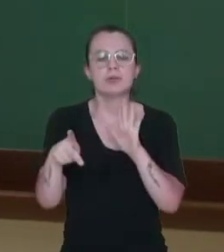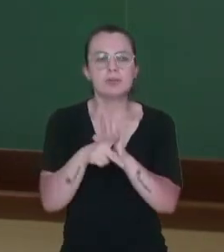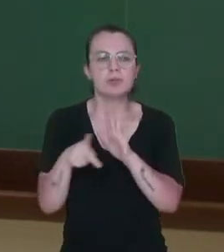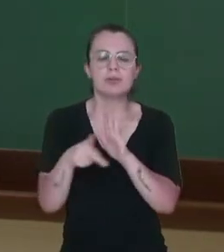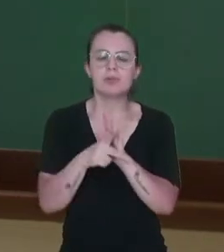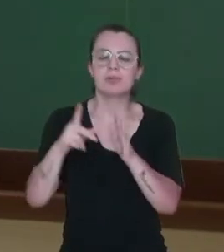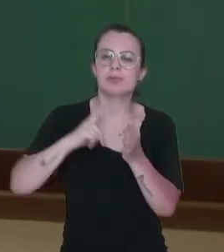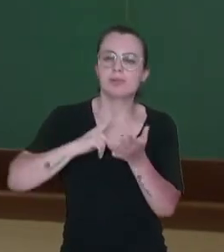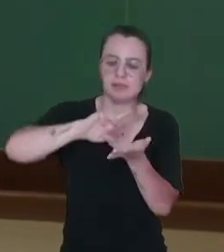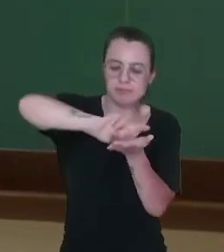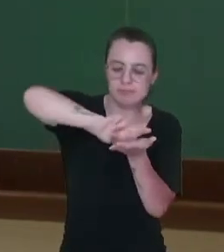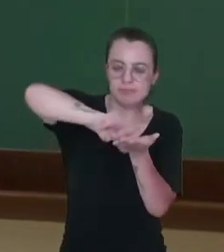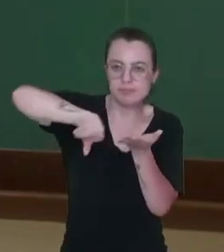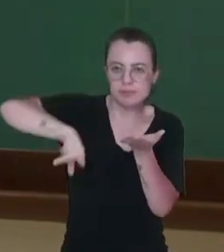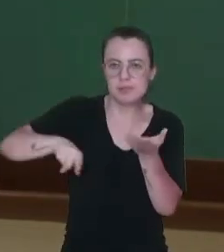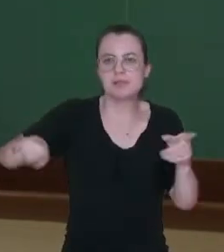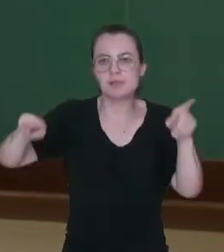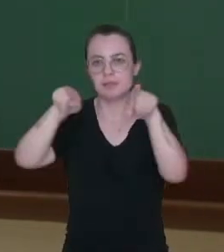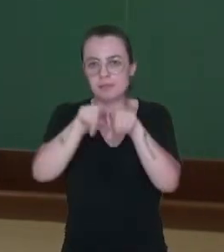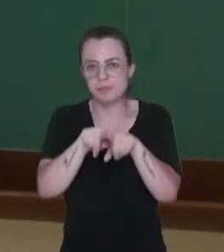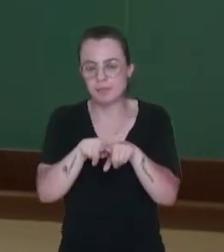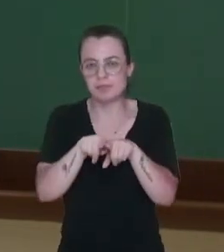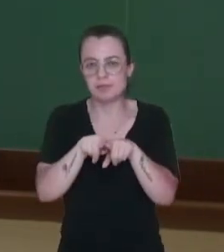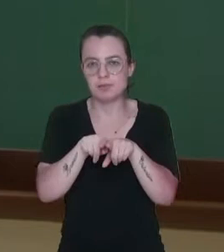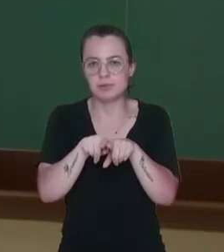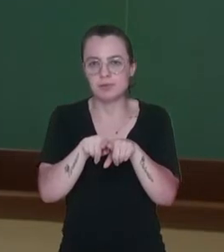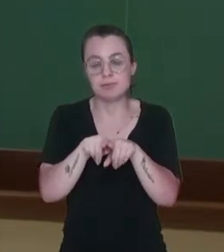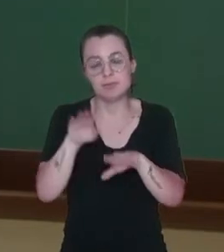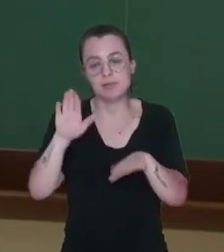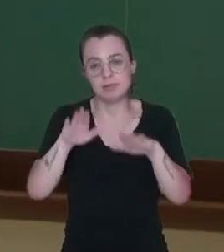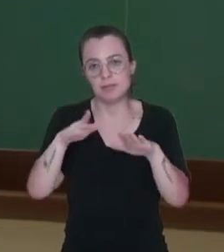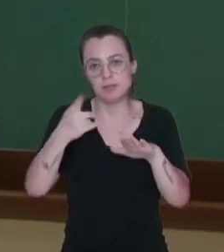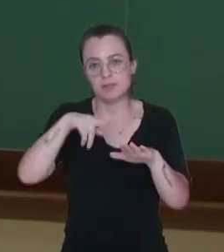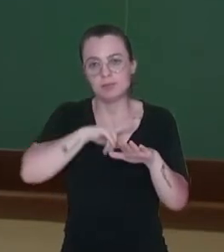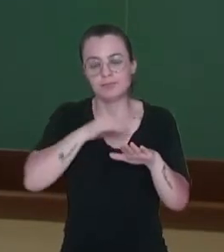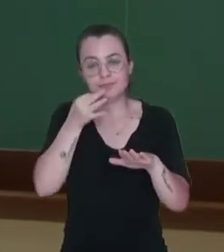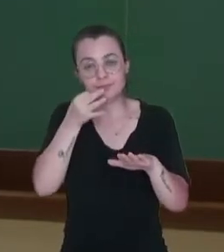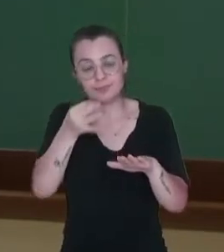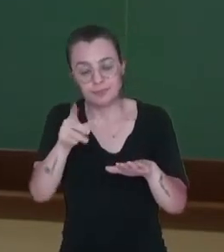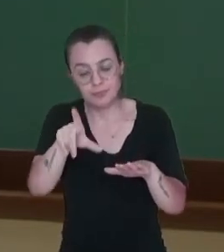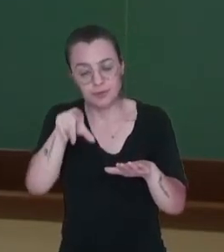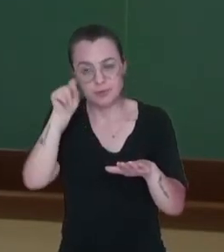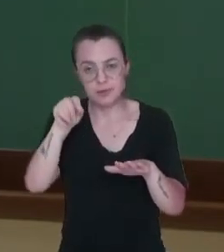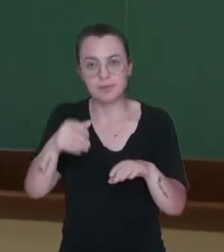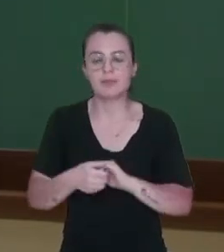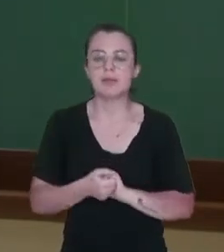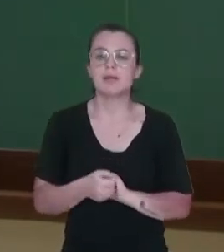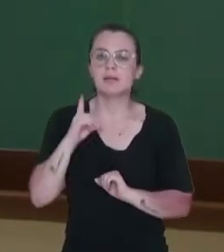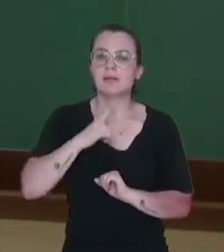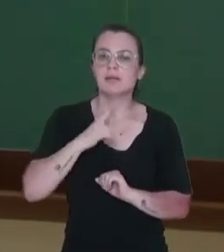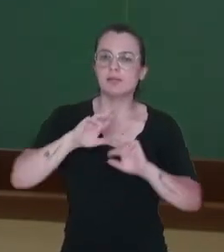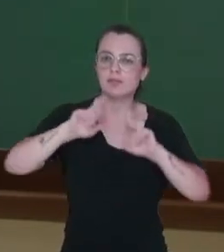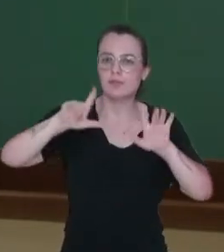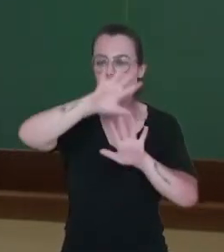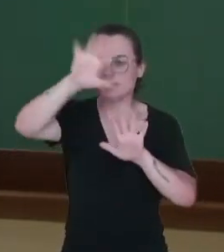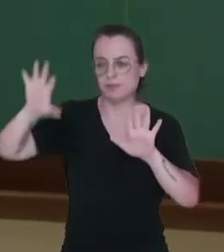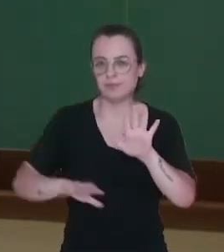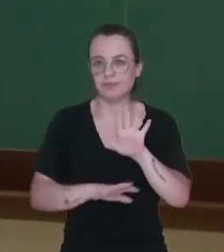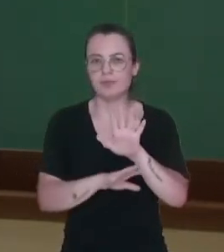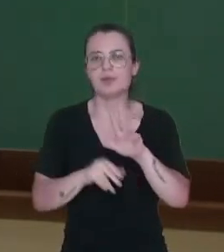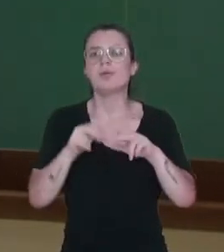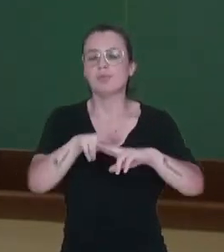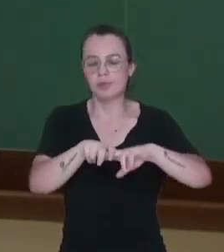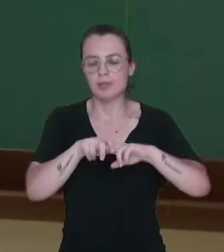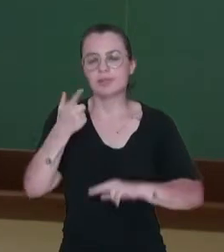características semelhantes, né? Com base nos critérios que a gente usou para dividir e que são diferentes do seu entorno. Por isso a gente